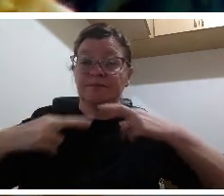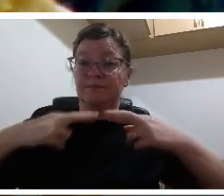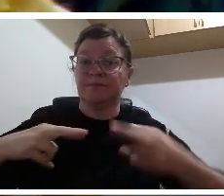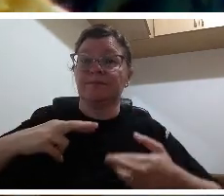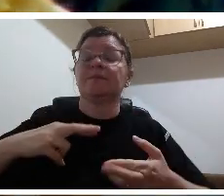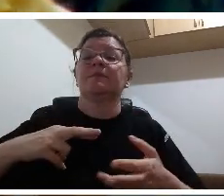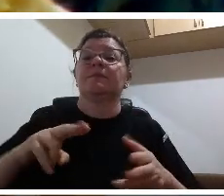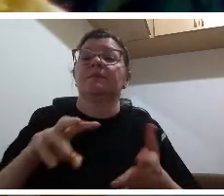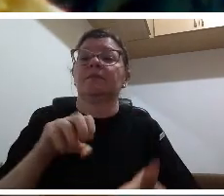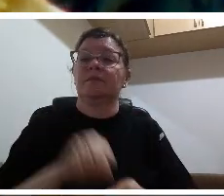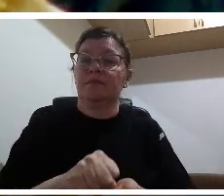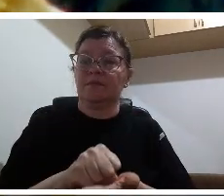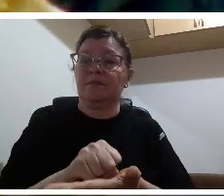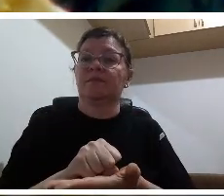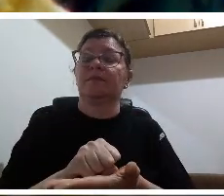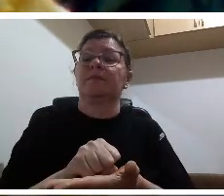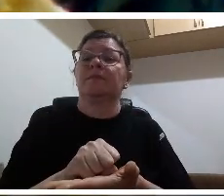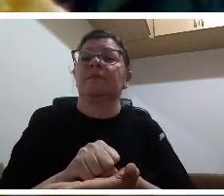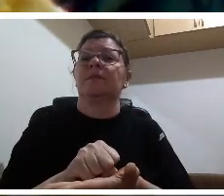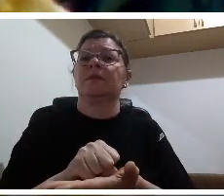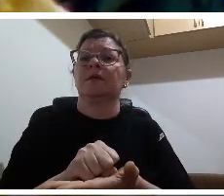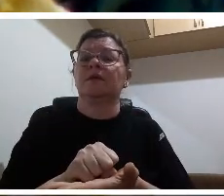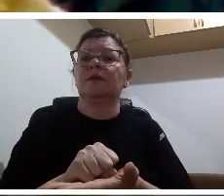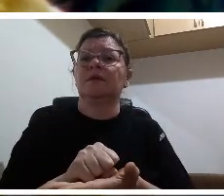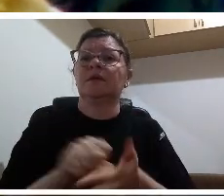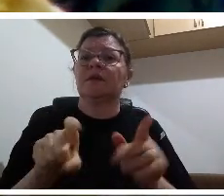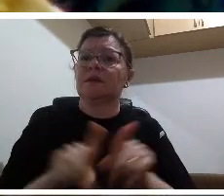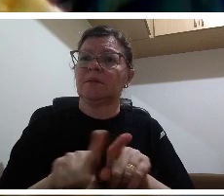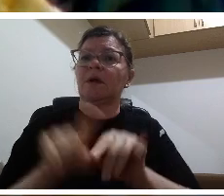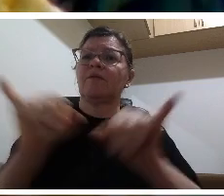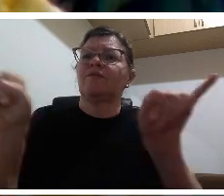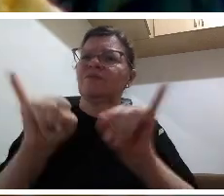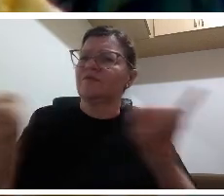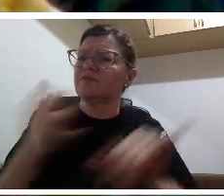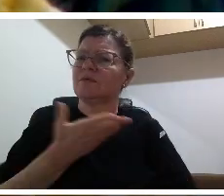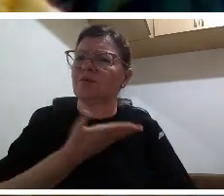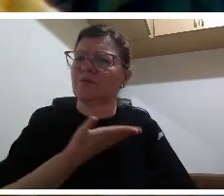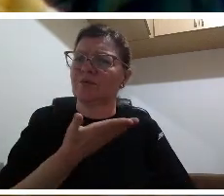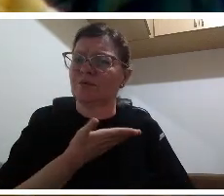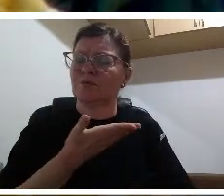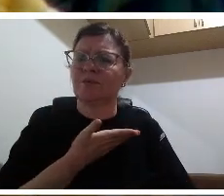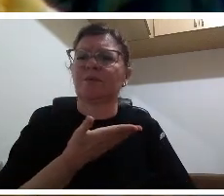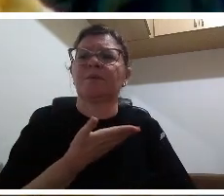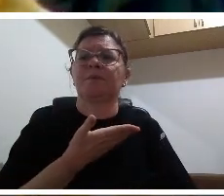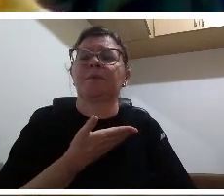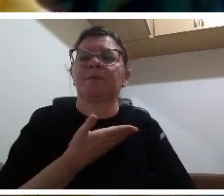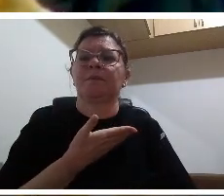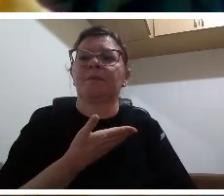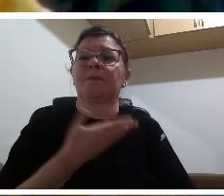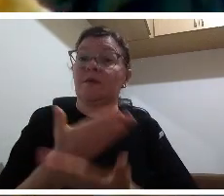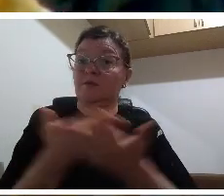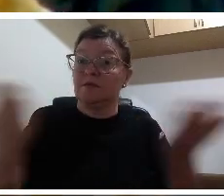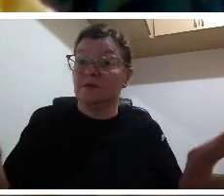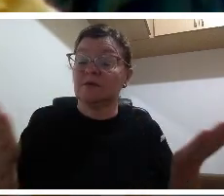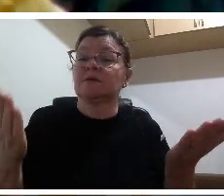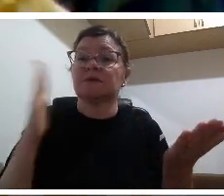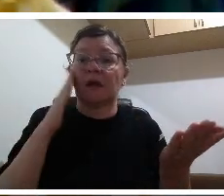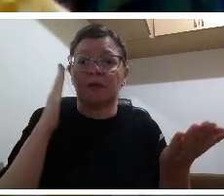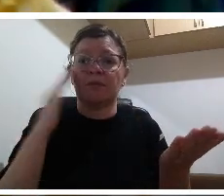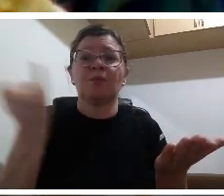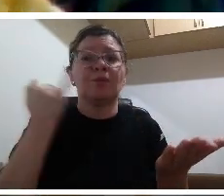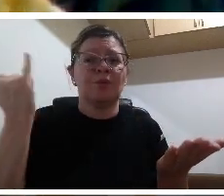estudada analisada porque depois de sexta-feira nós não vamos poder mais dar acesso à formação neste momento